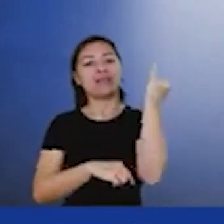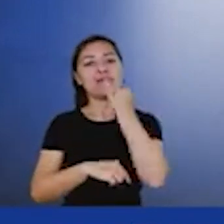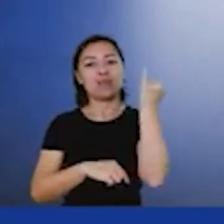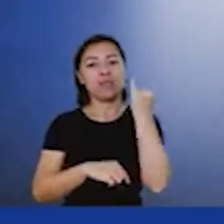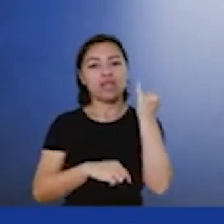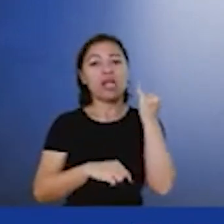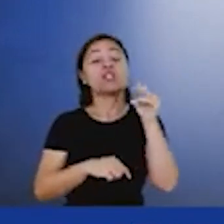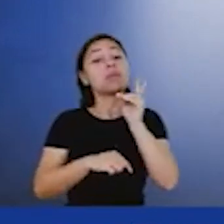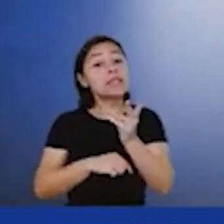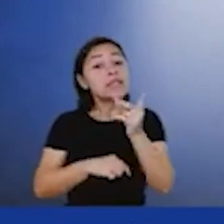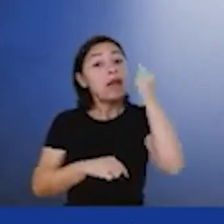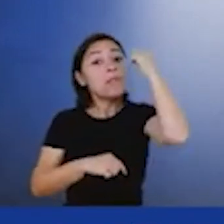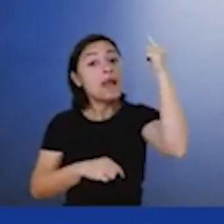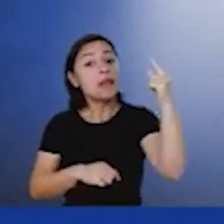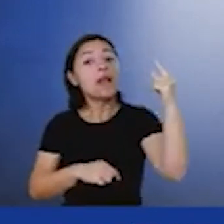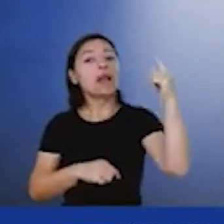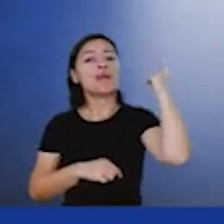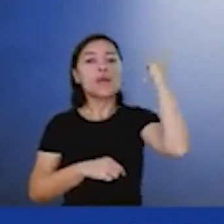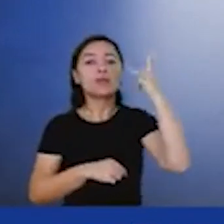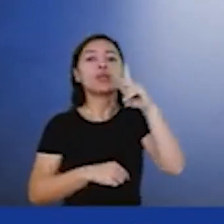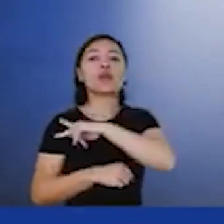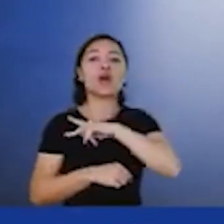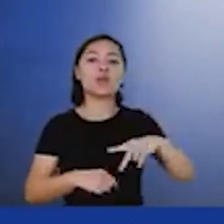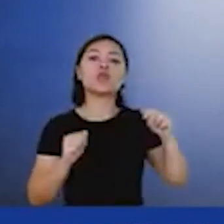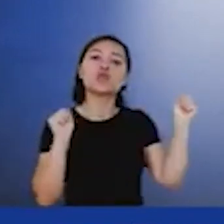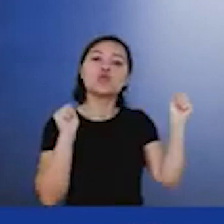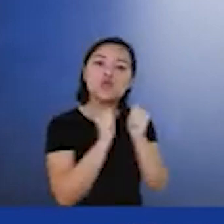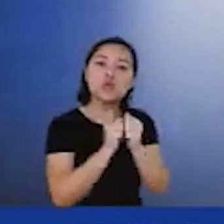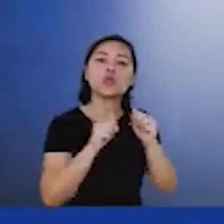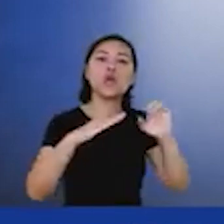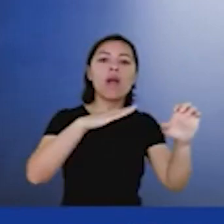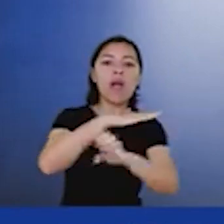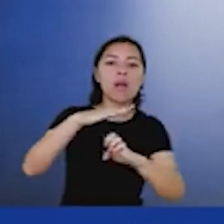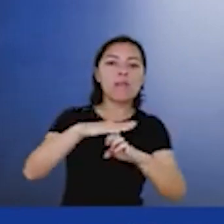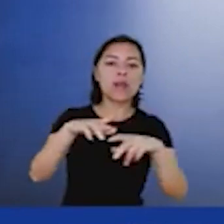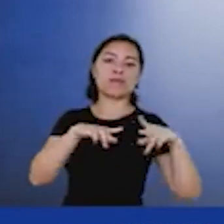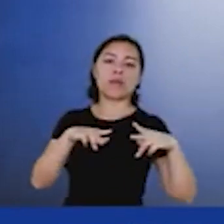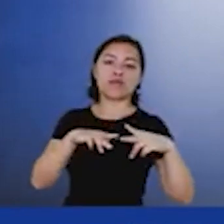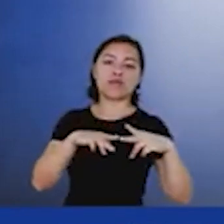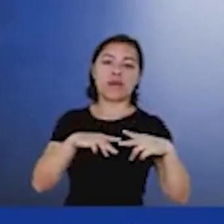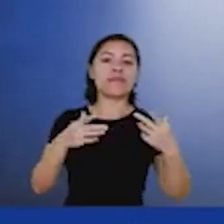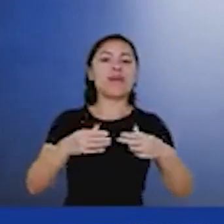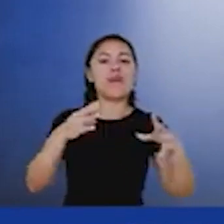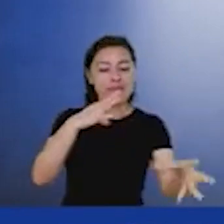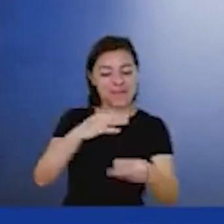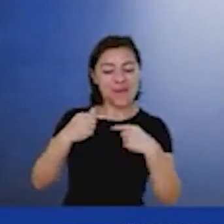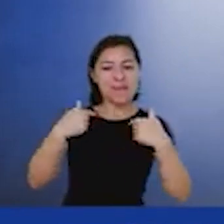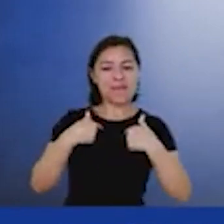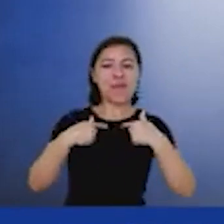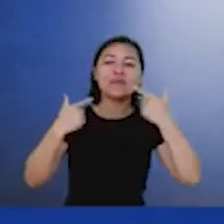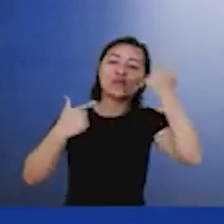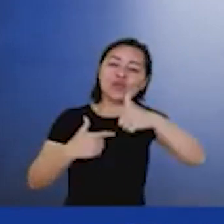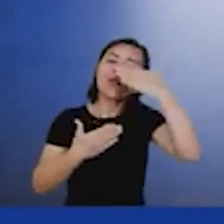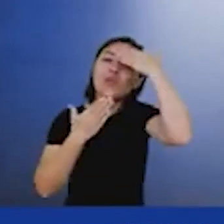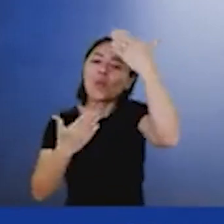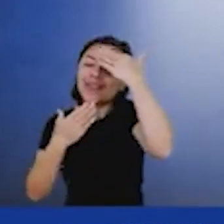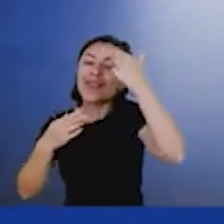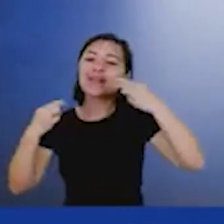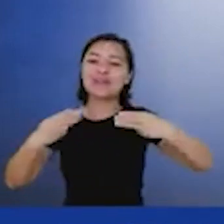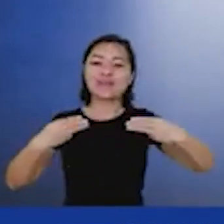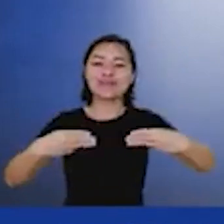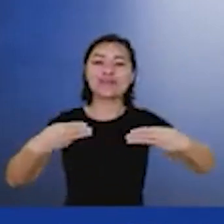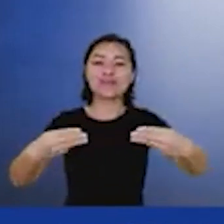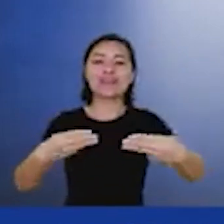política pública associada com o setor privado essas que seriam as minhas considerações finais e um agradecimento mais uma vez ao ministério